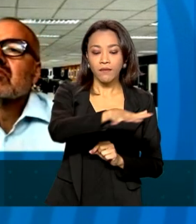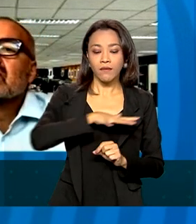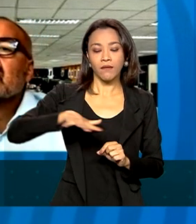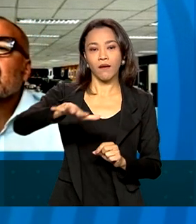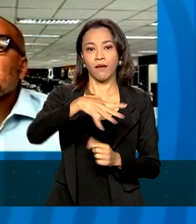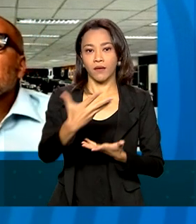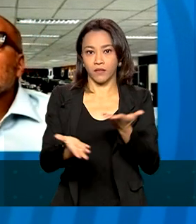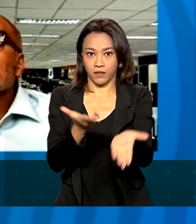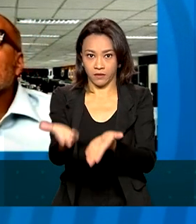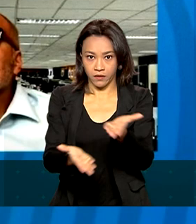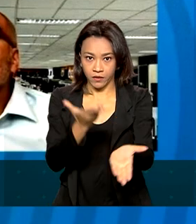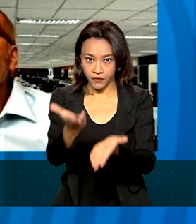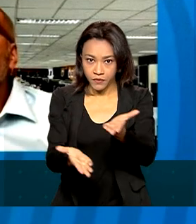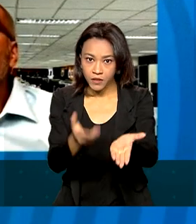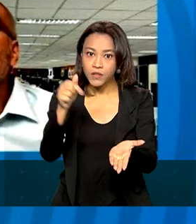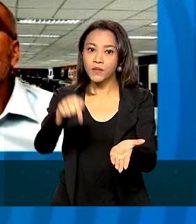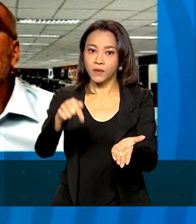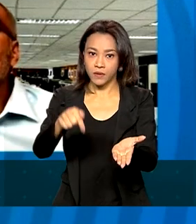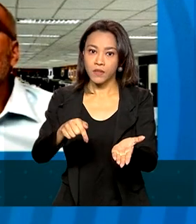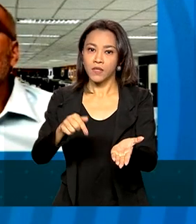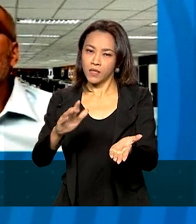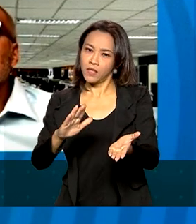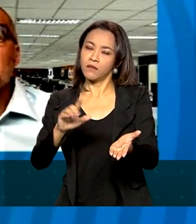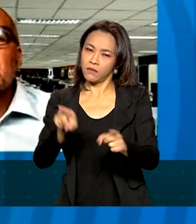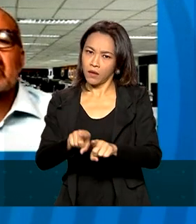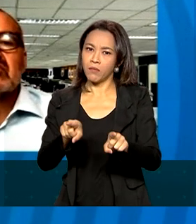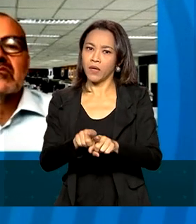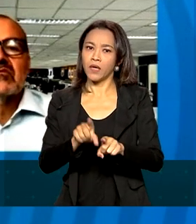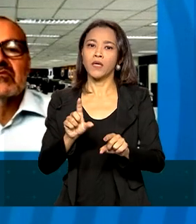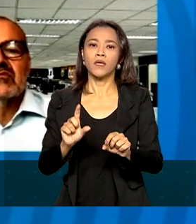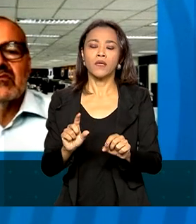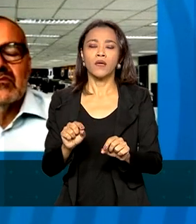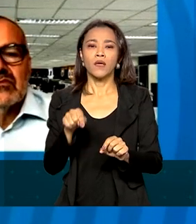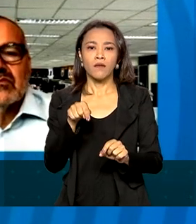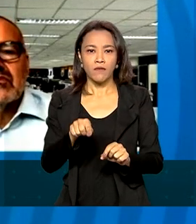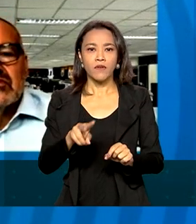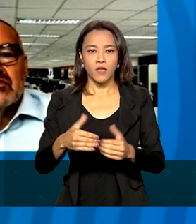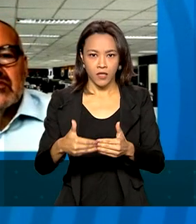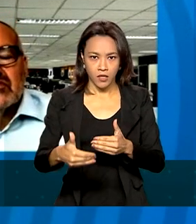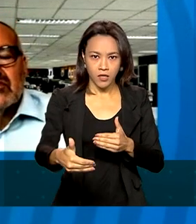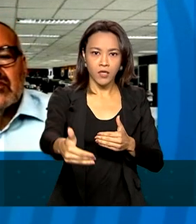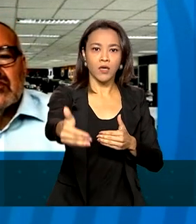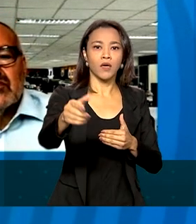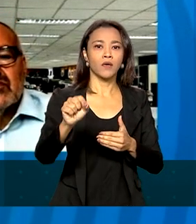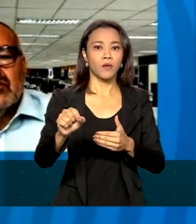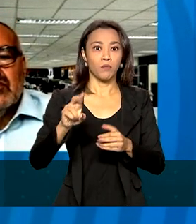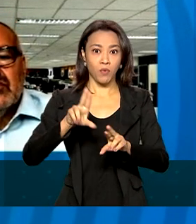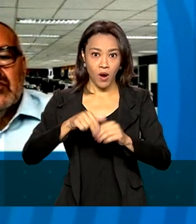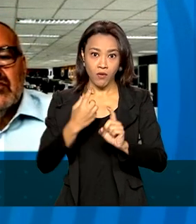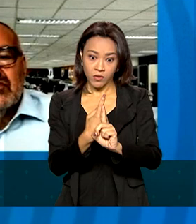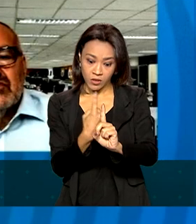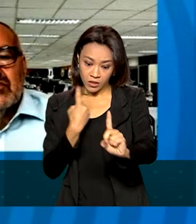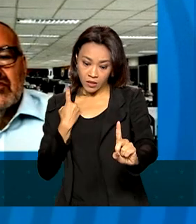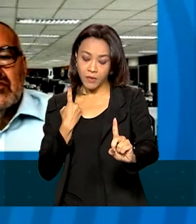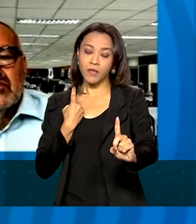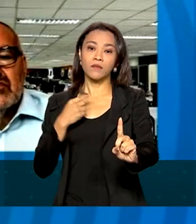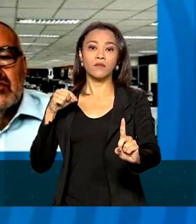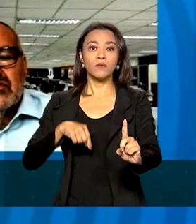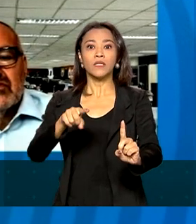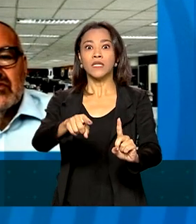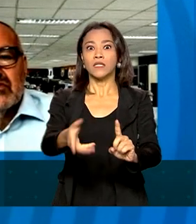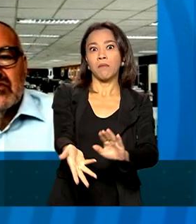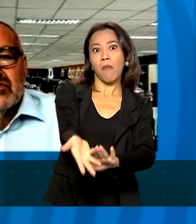já vinha dizendo que serviços iam, em algum momento, quando o distanciamento social diminuísse, ele ia se